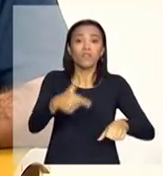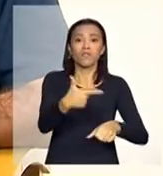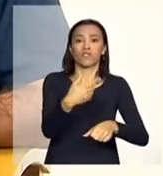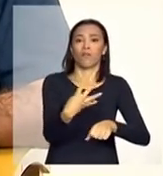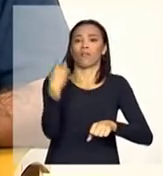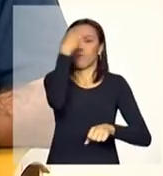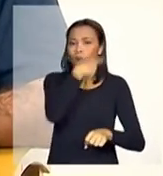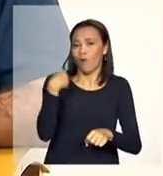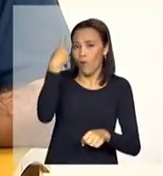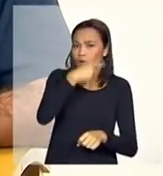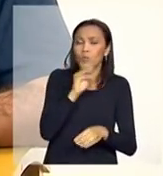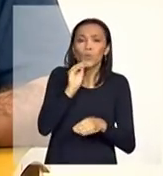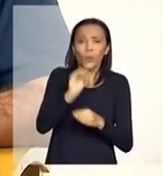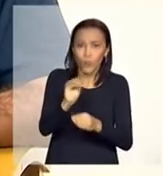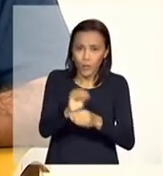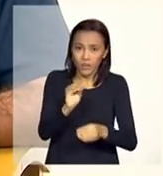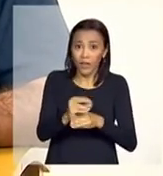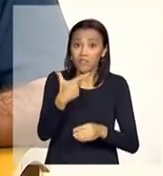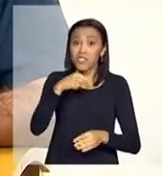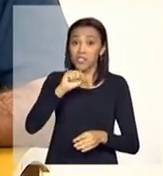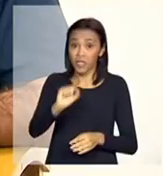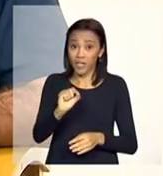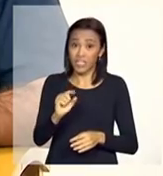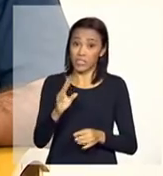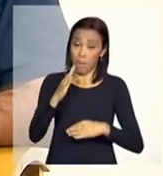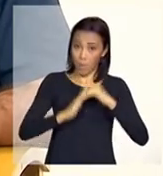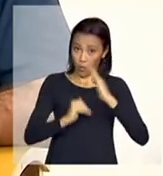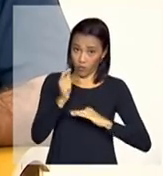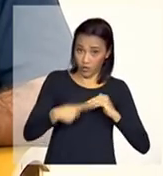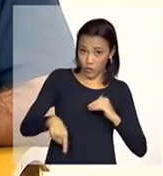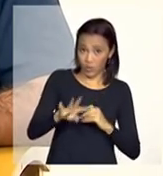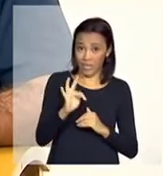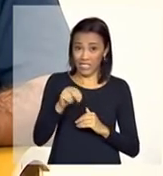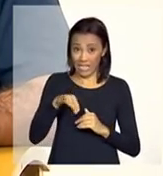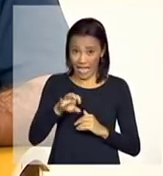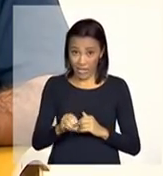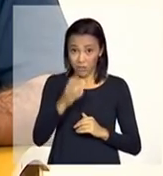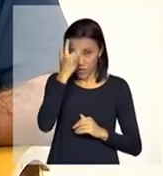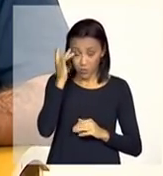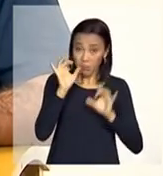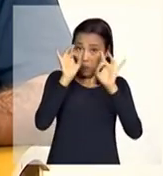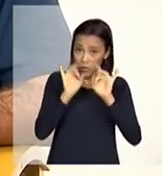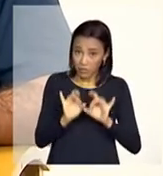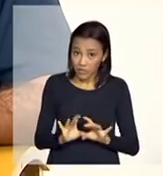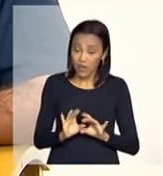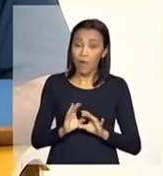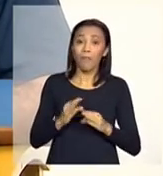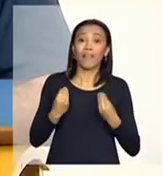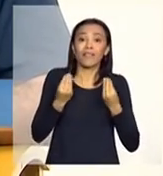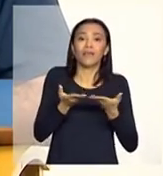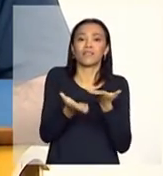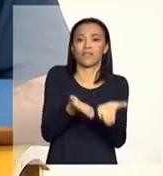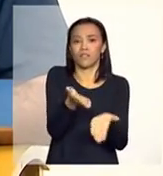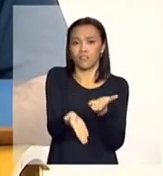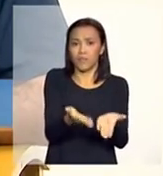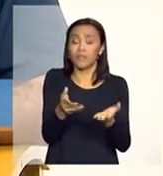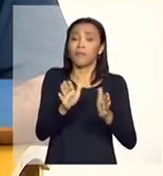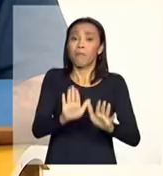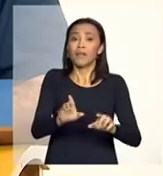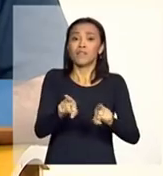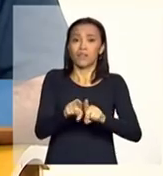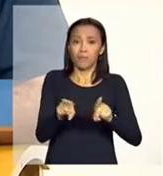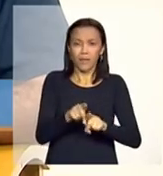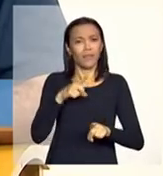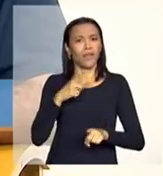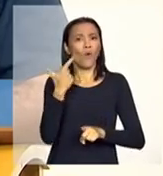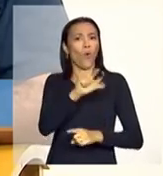sob o cuidado de técnicos e de cuidadores especializados para dar esse atendimento, mas também ela cumpre com